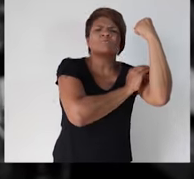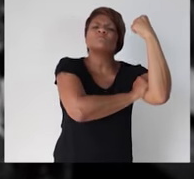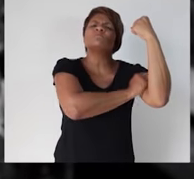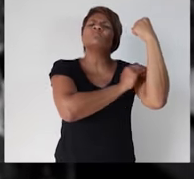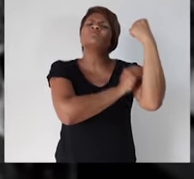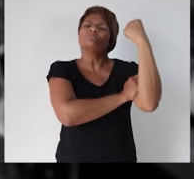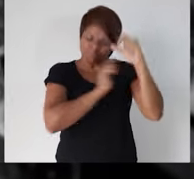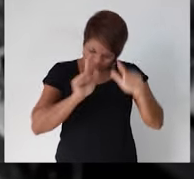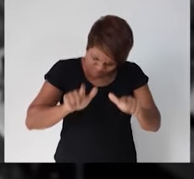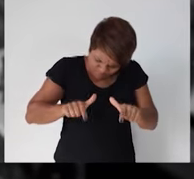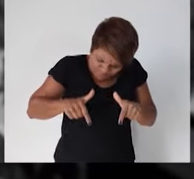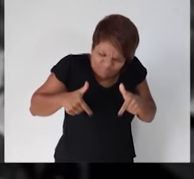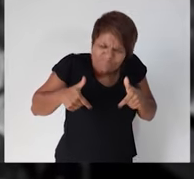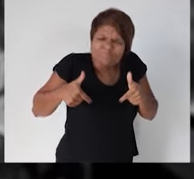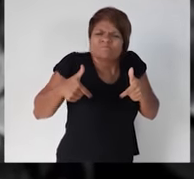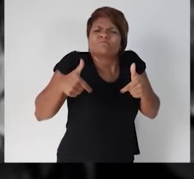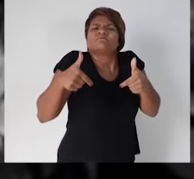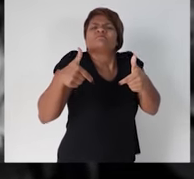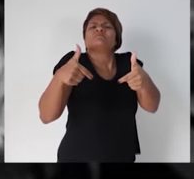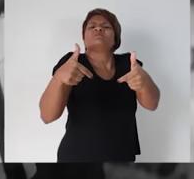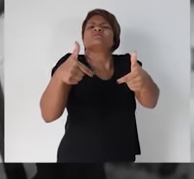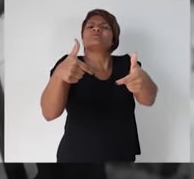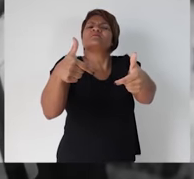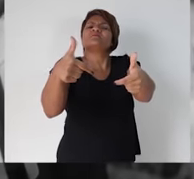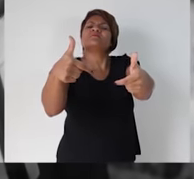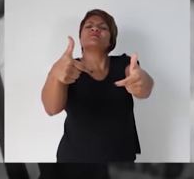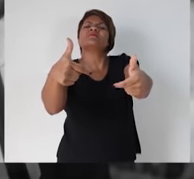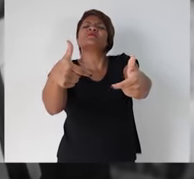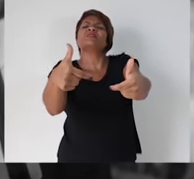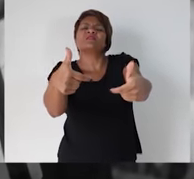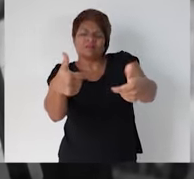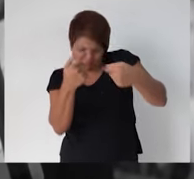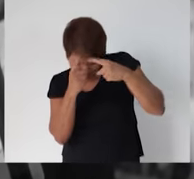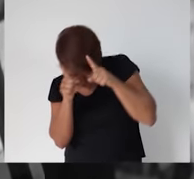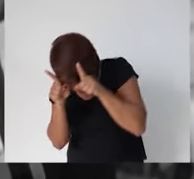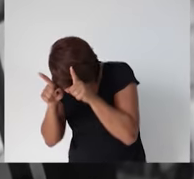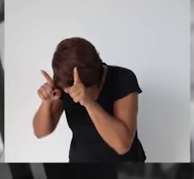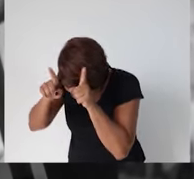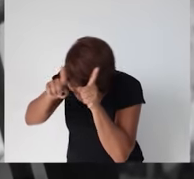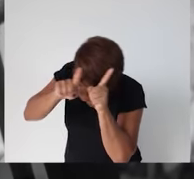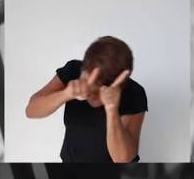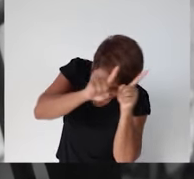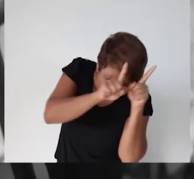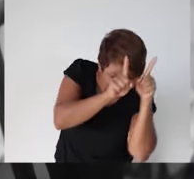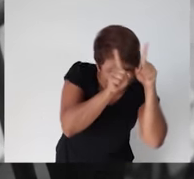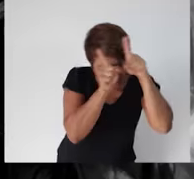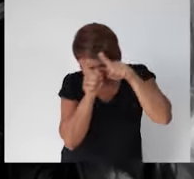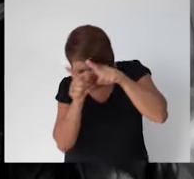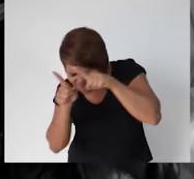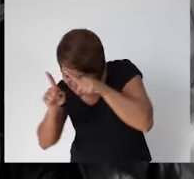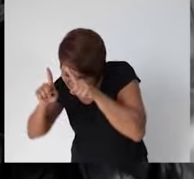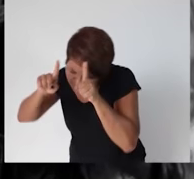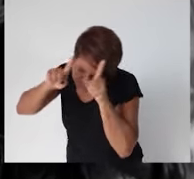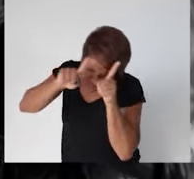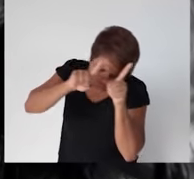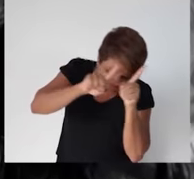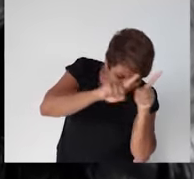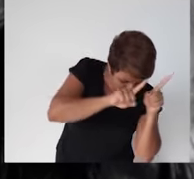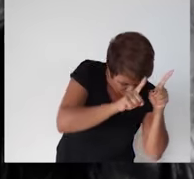guerreira, eu sigo em frente. É boi, é